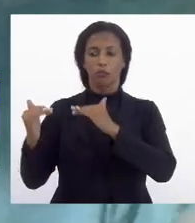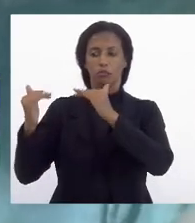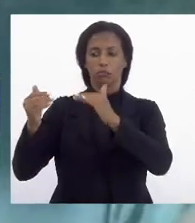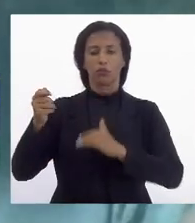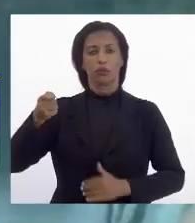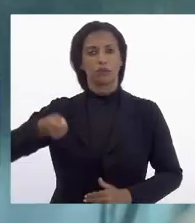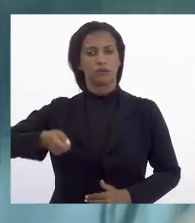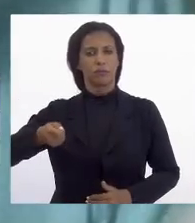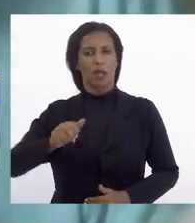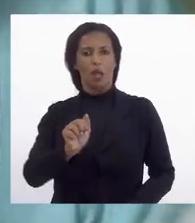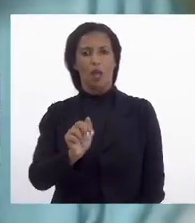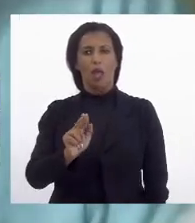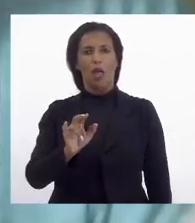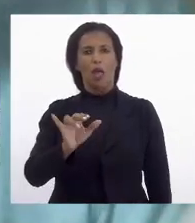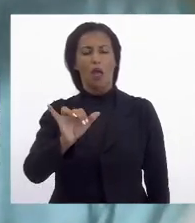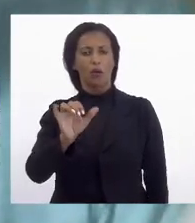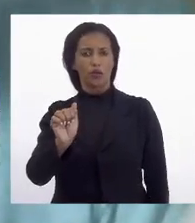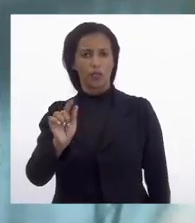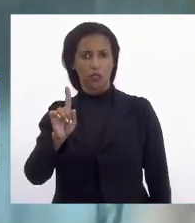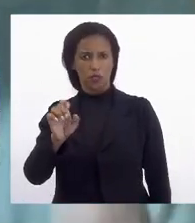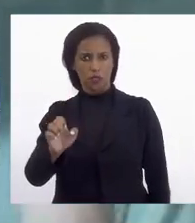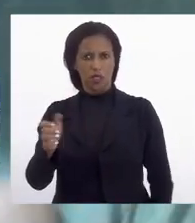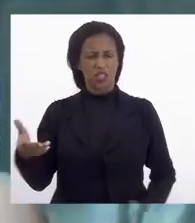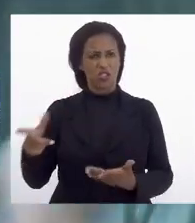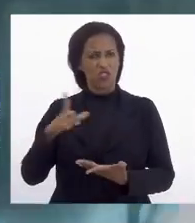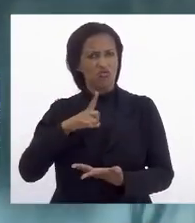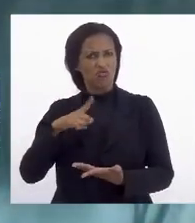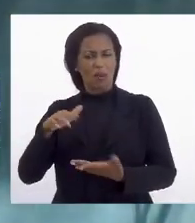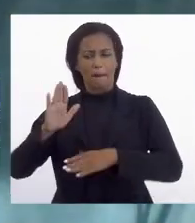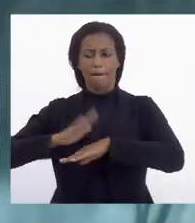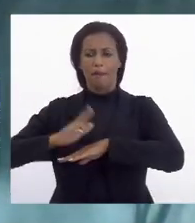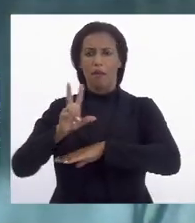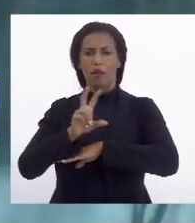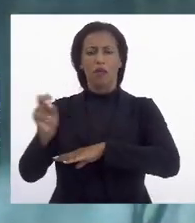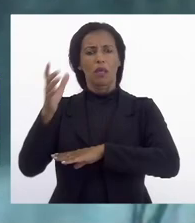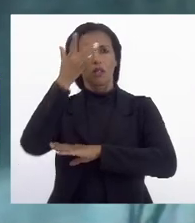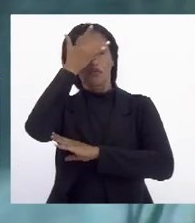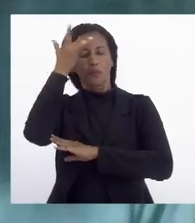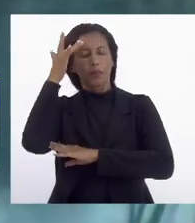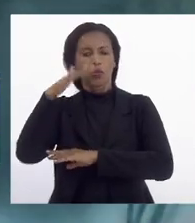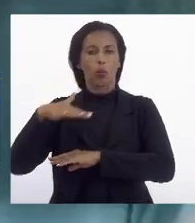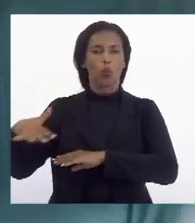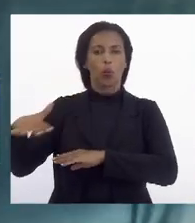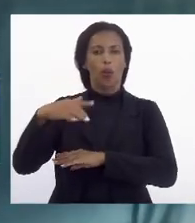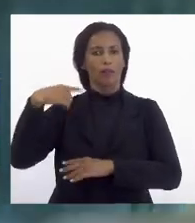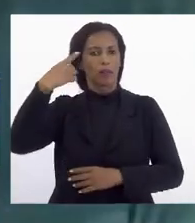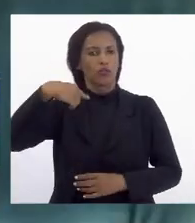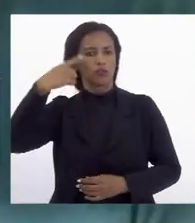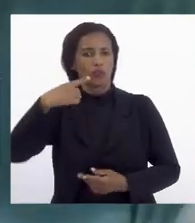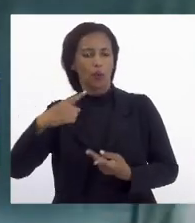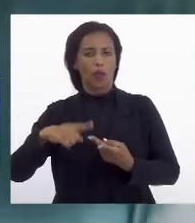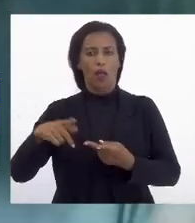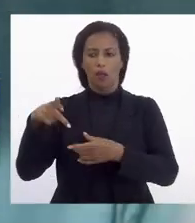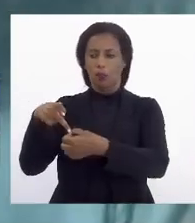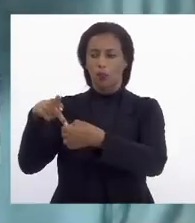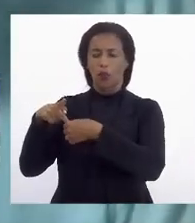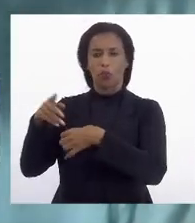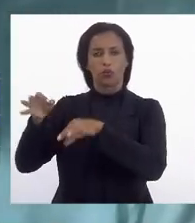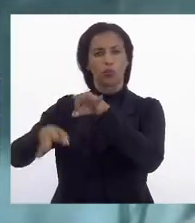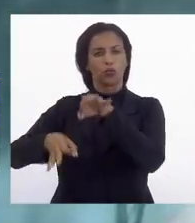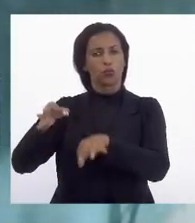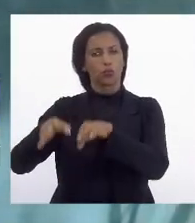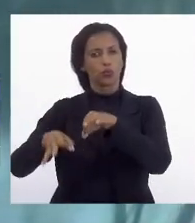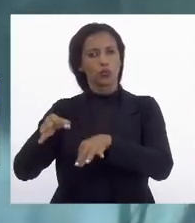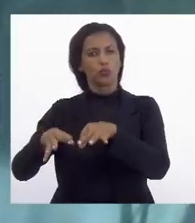Alcides Fonseca Neto tinham mais de 500 pessoas entre advogados promotores juízes